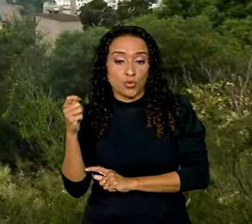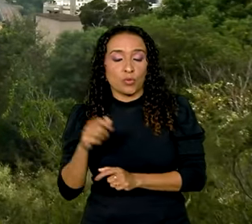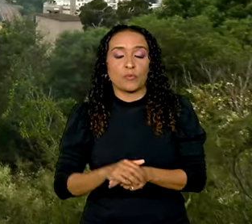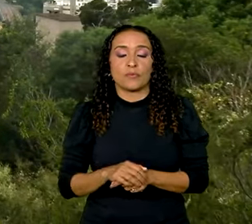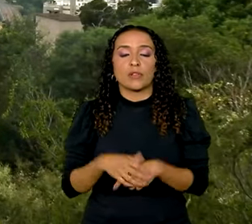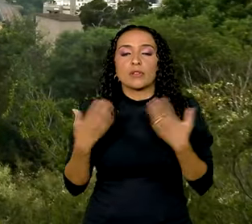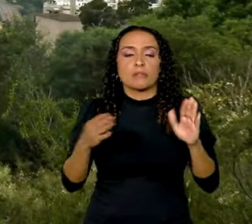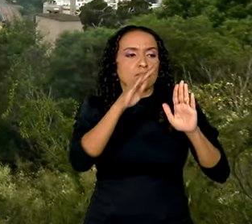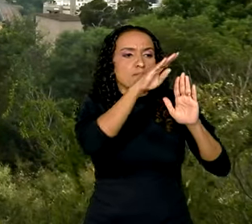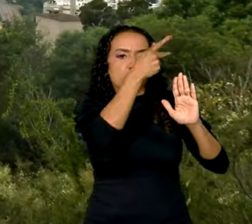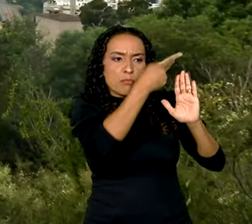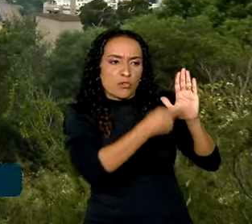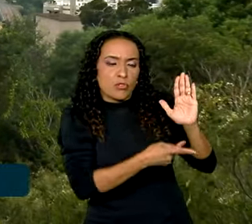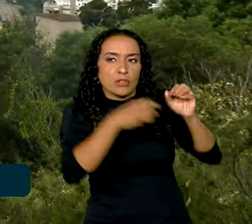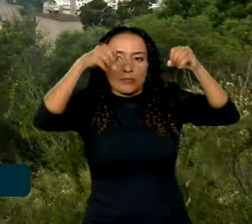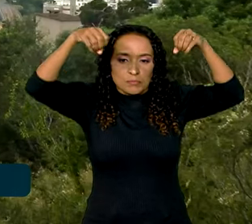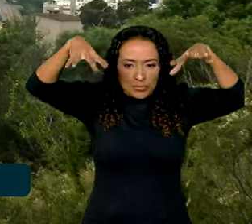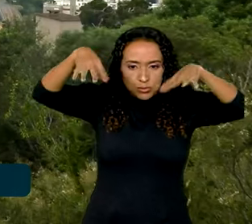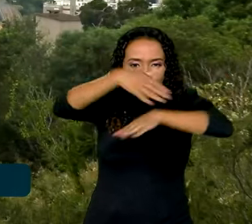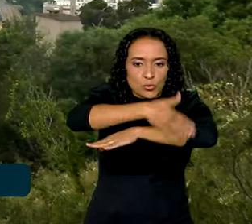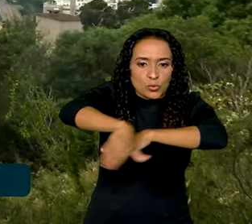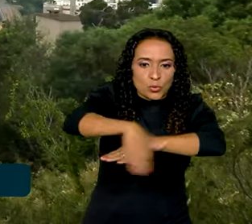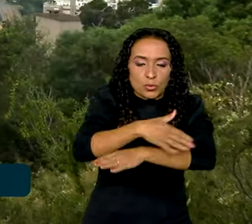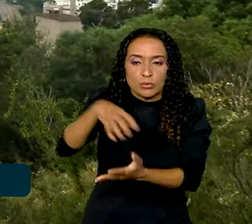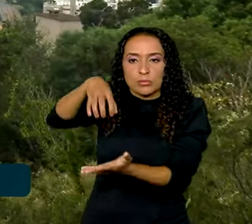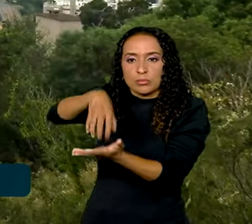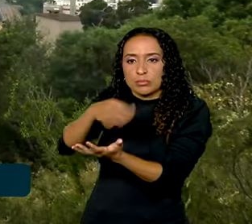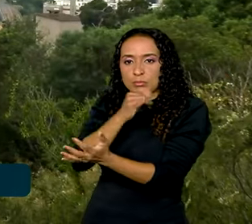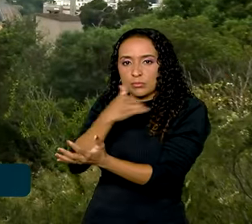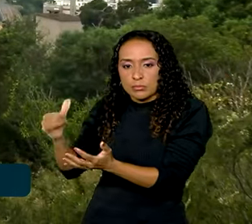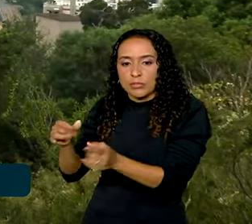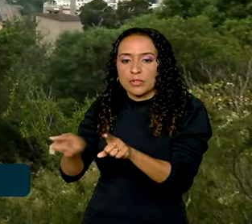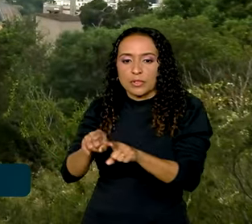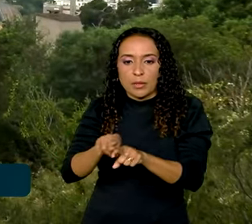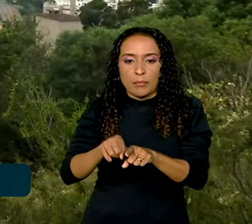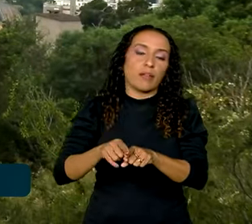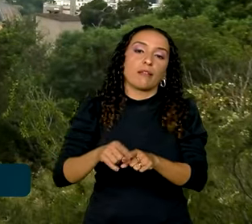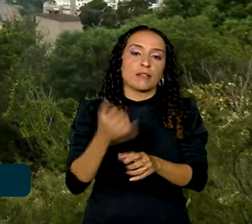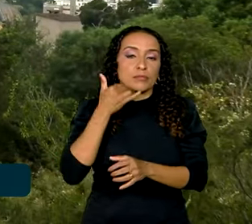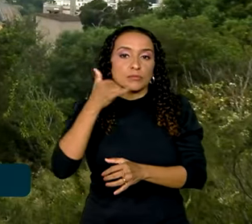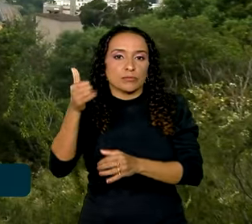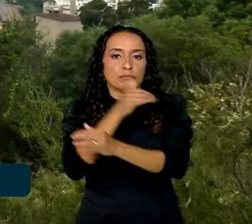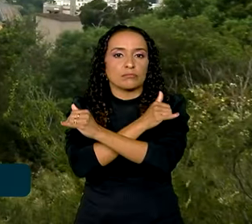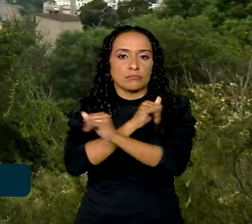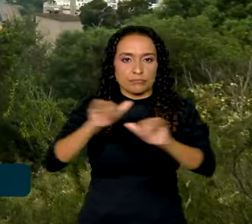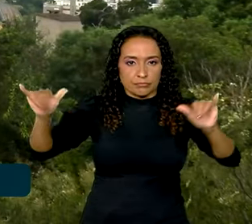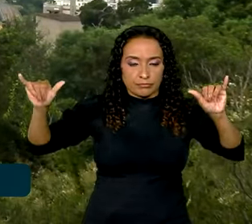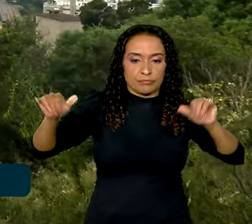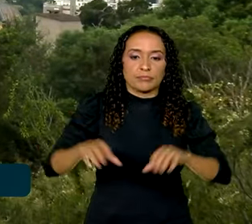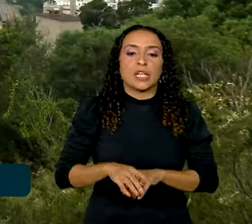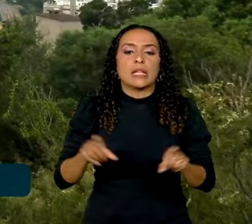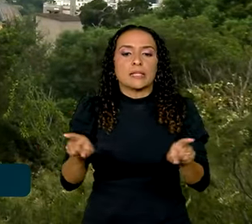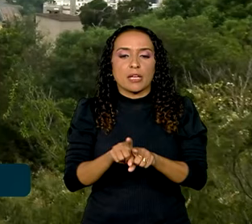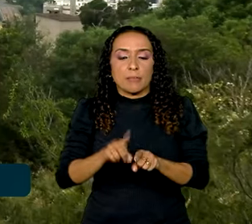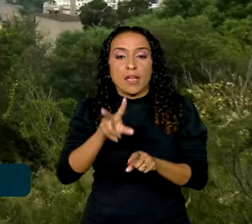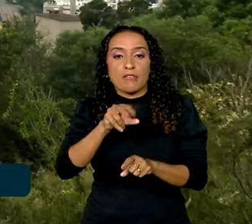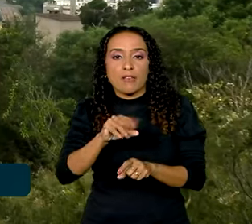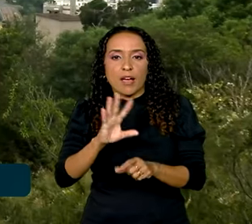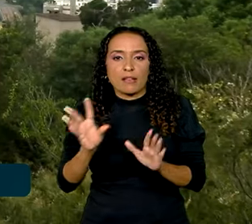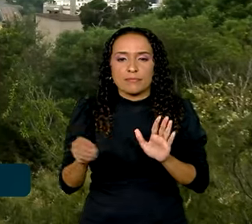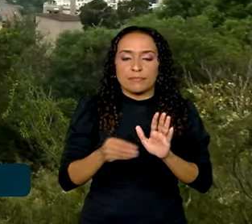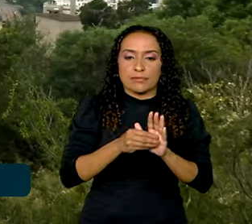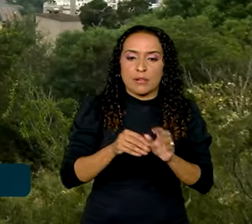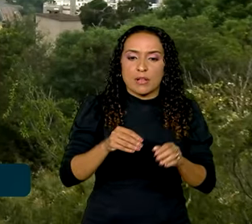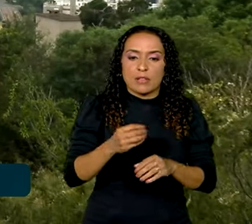projetos para iluminação pública, centrais hidrelétricas e linhas de transmissão. Além disso, serão instalados 4